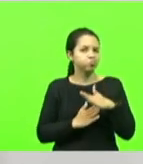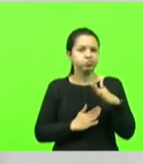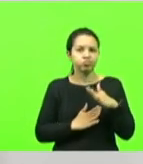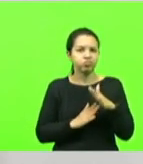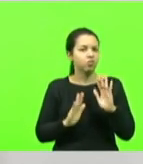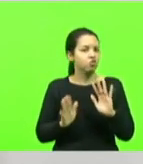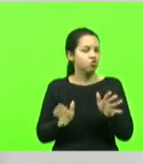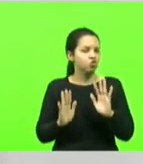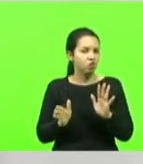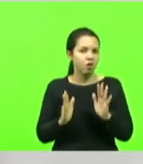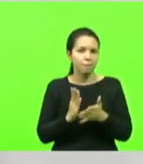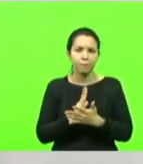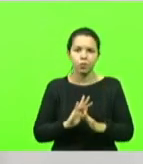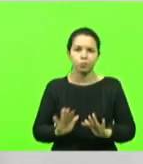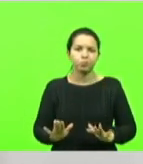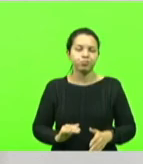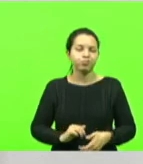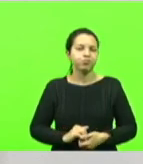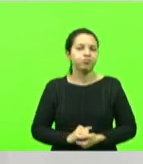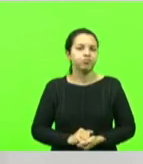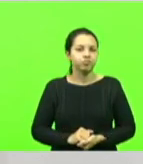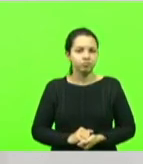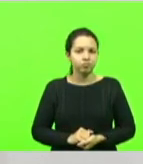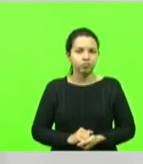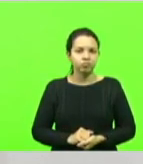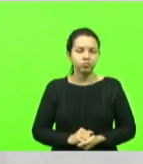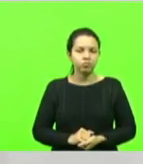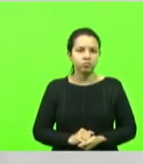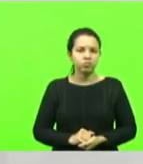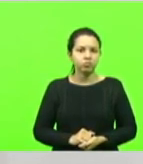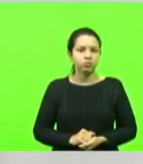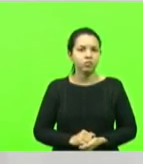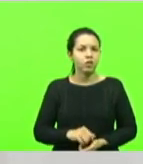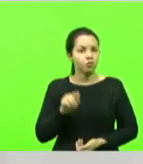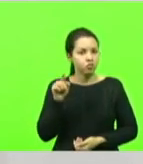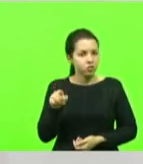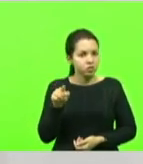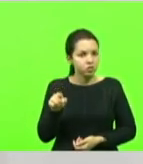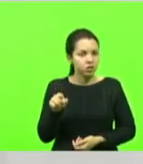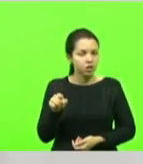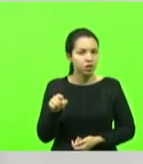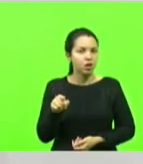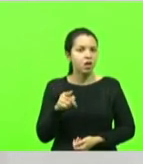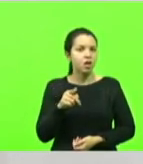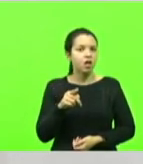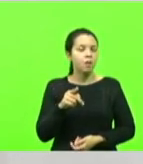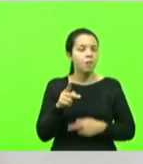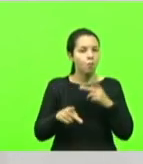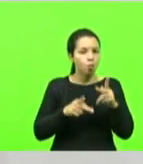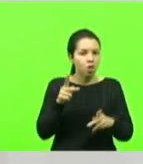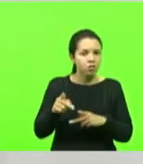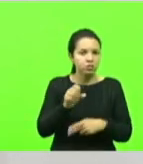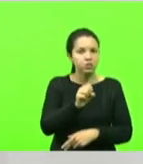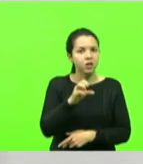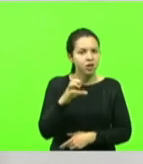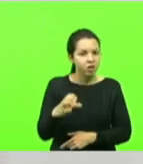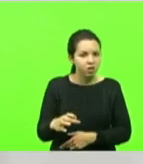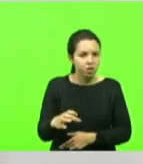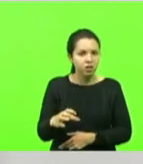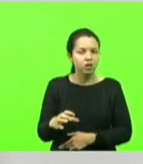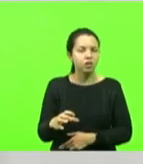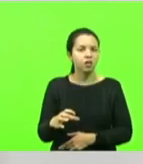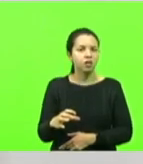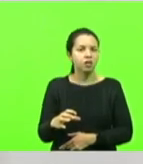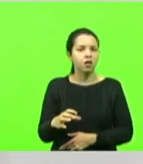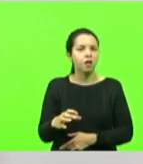esvaiu, acabou. Então, quando o senhor se dirigir aos catarinenses, por gentileza, se